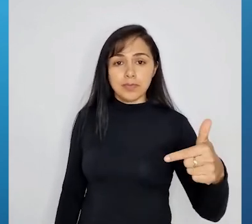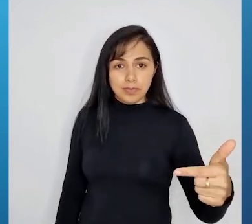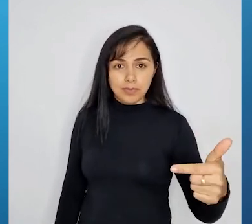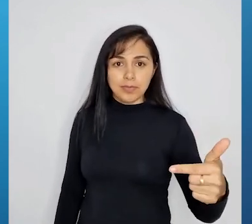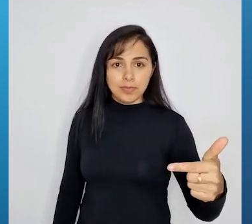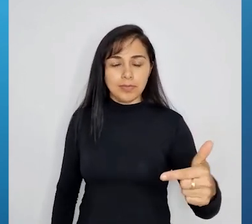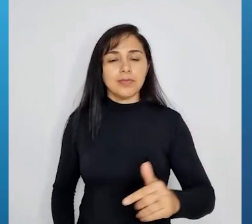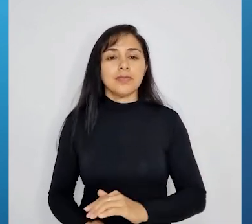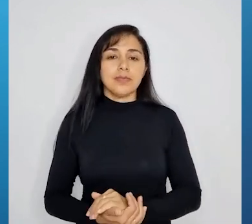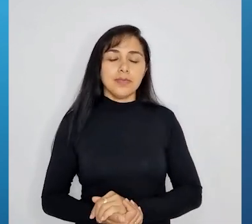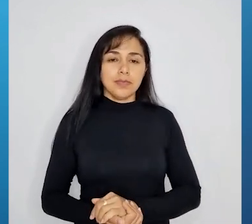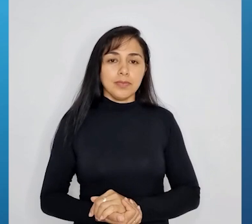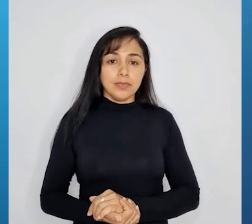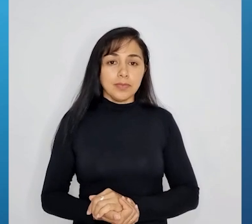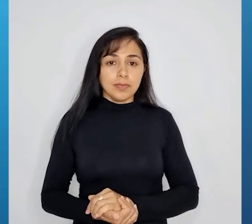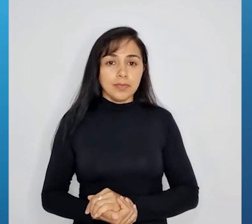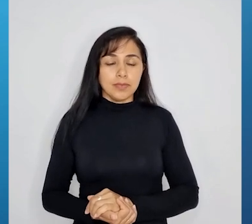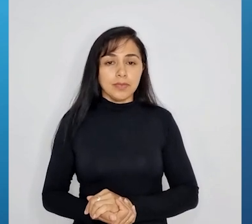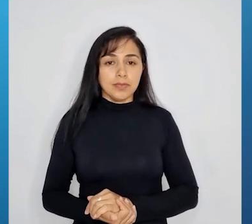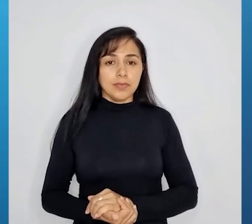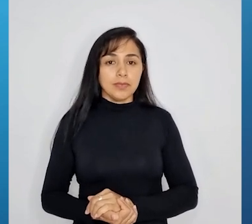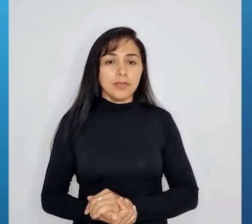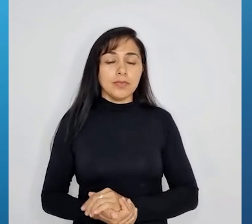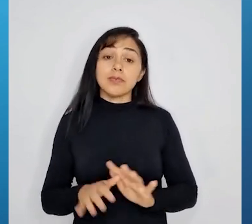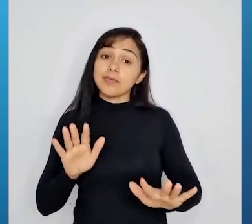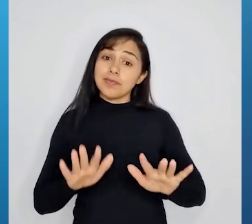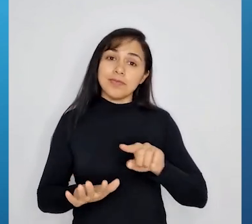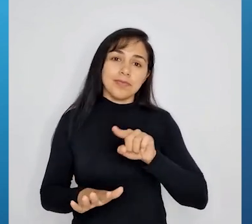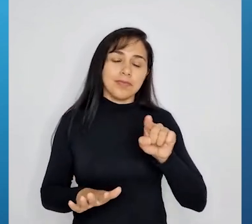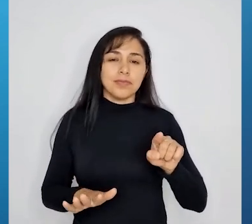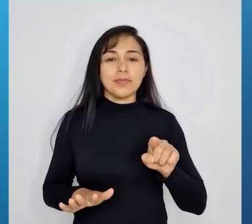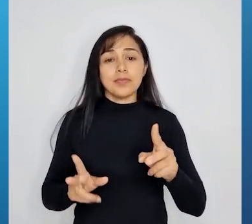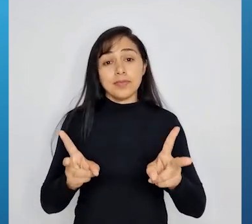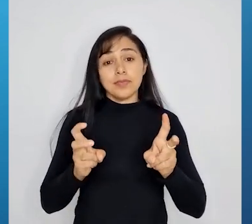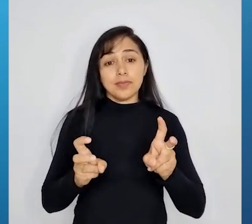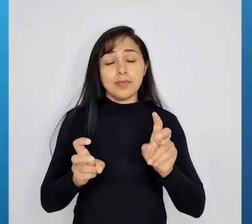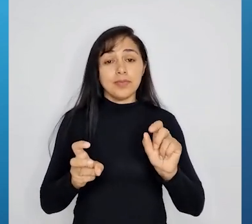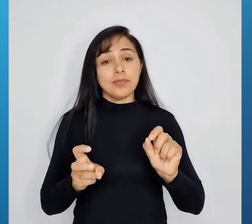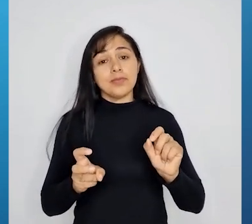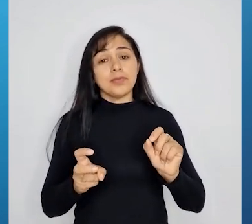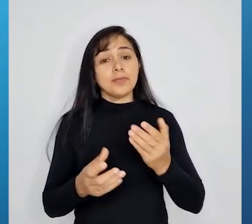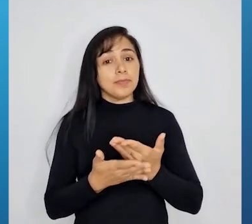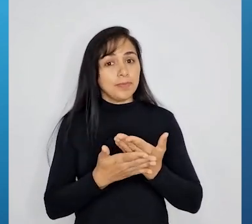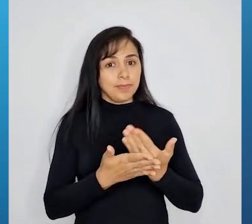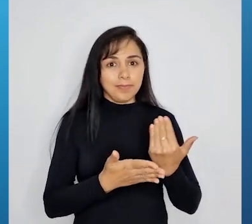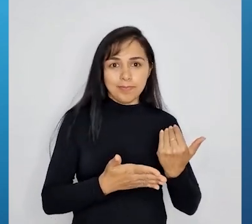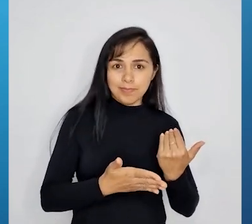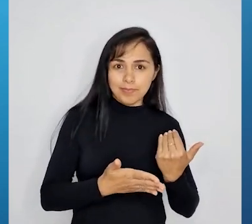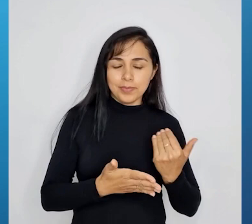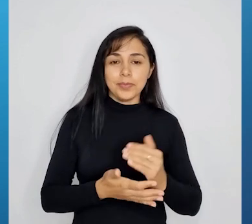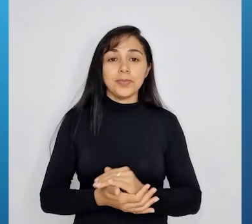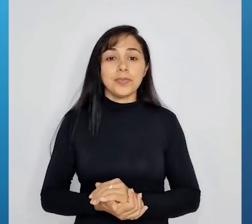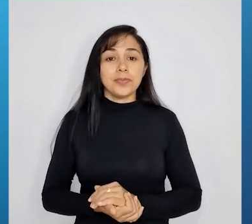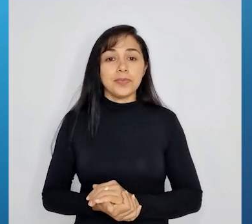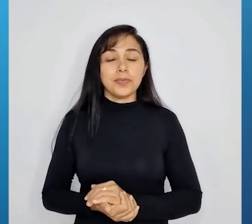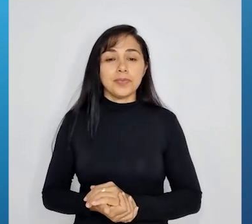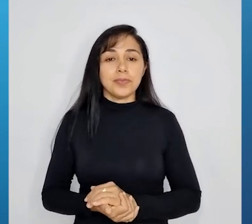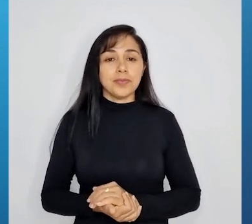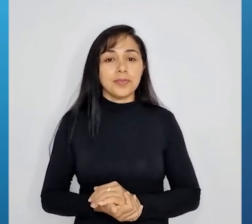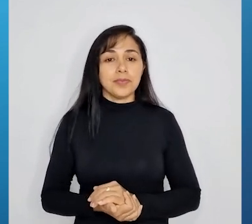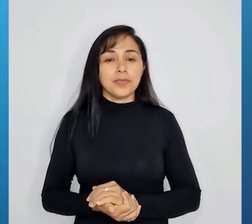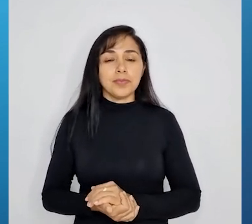Pode ser assim. E você deve ter até olhado, né? Se você acompanhou as nossas aulas anteriores, que aqui seria já